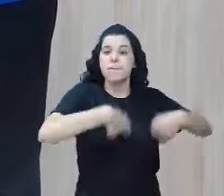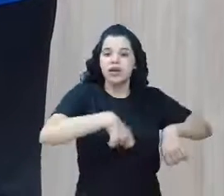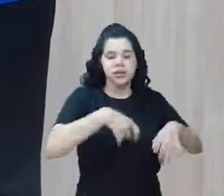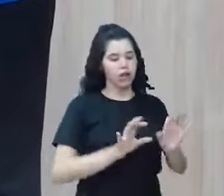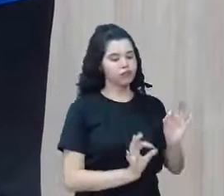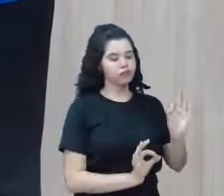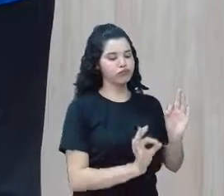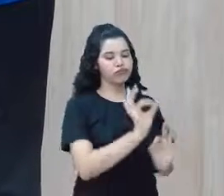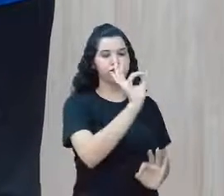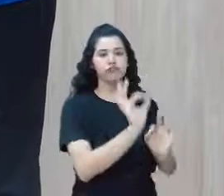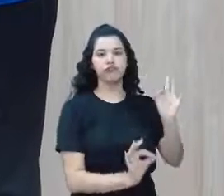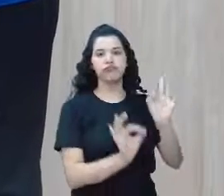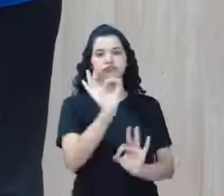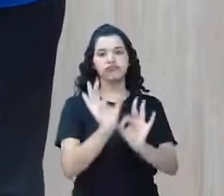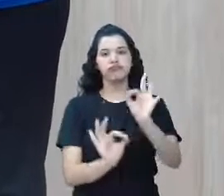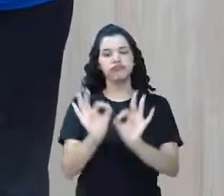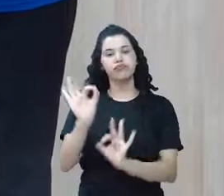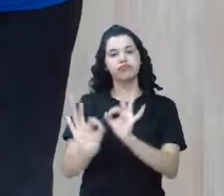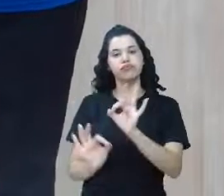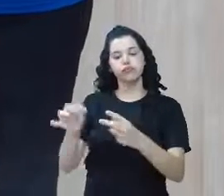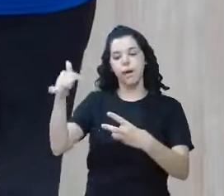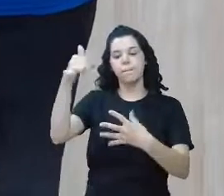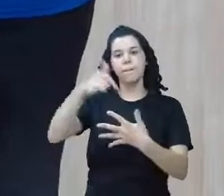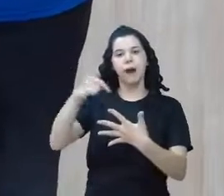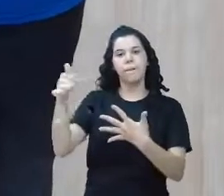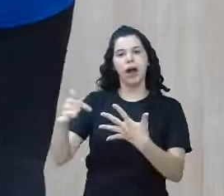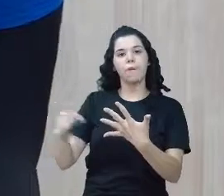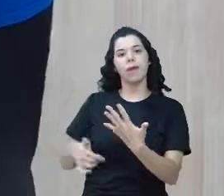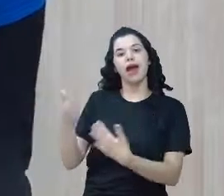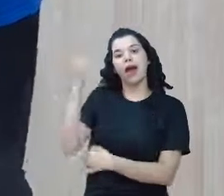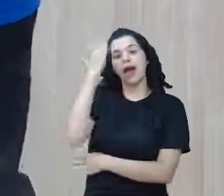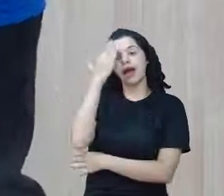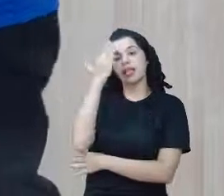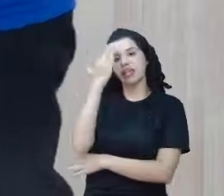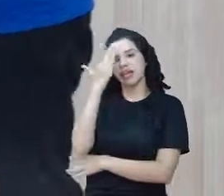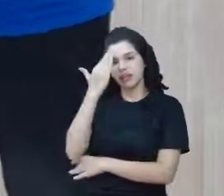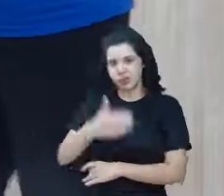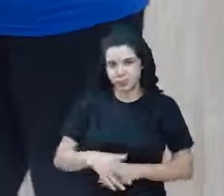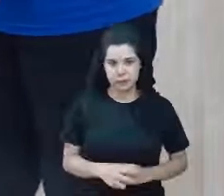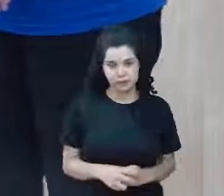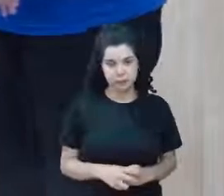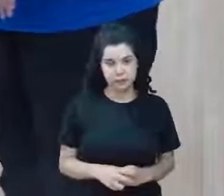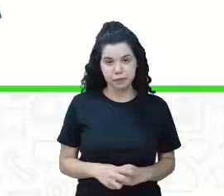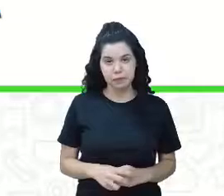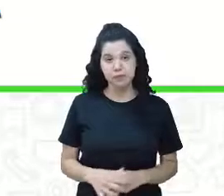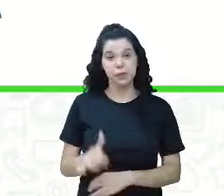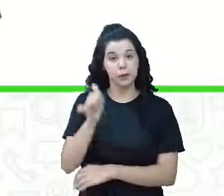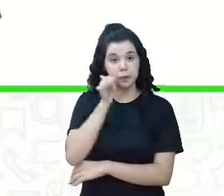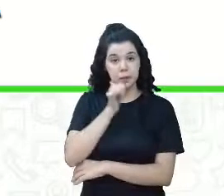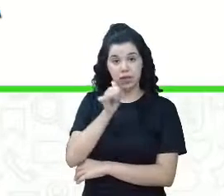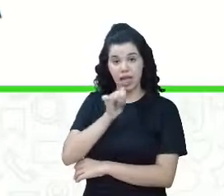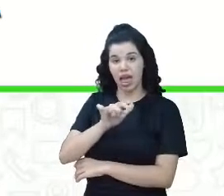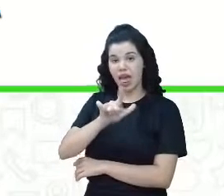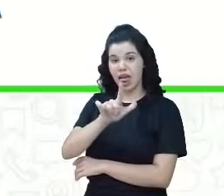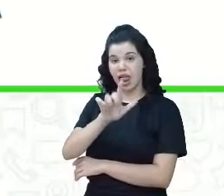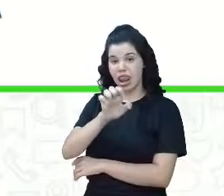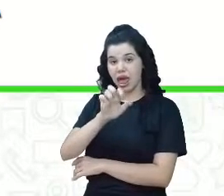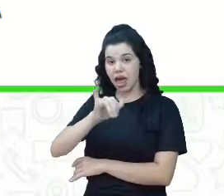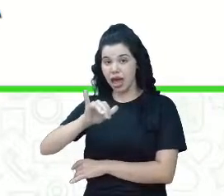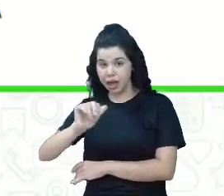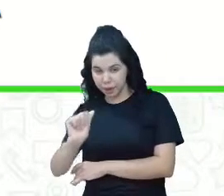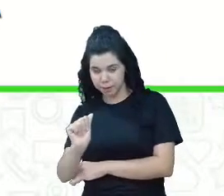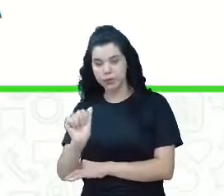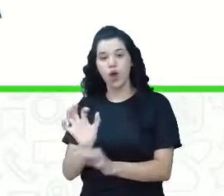organizar e entender cada tipo de material. Dona Leia, ela organiza os